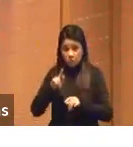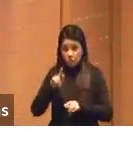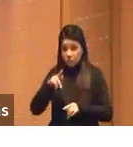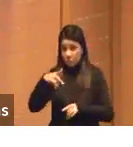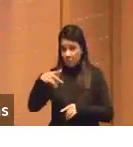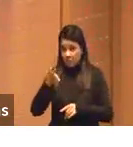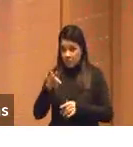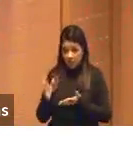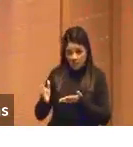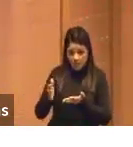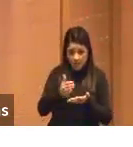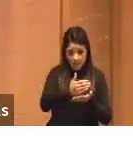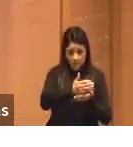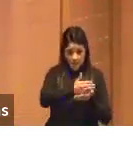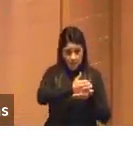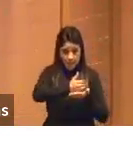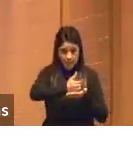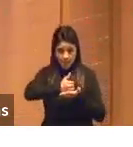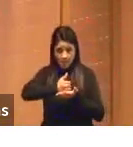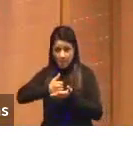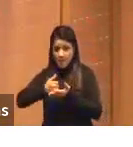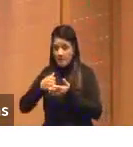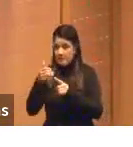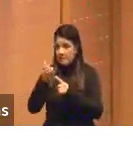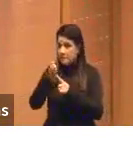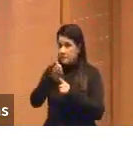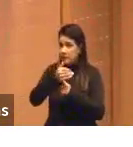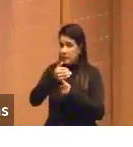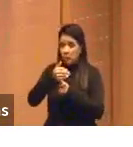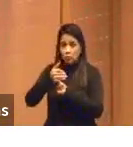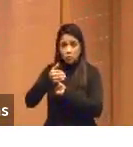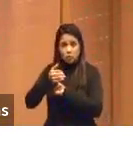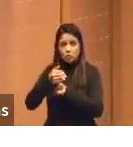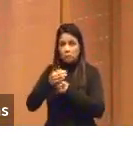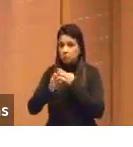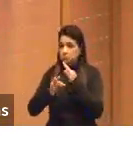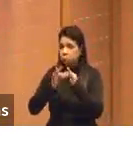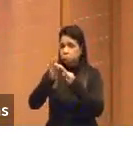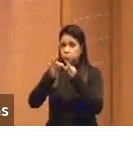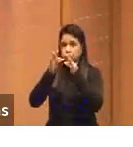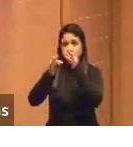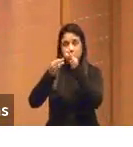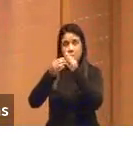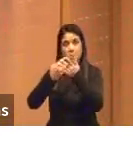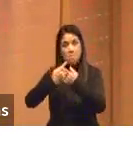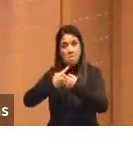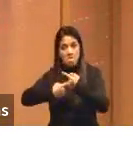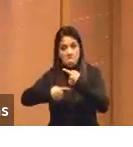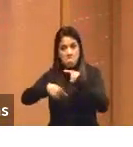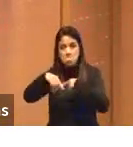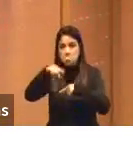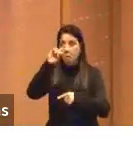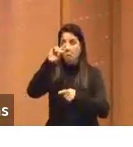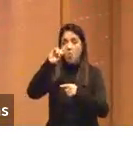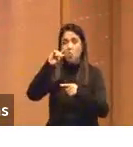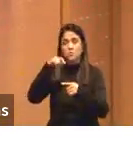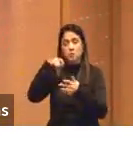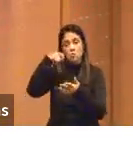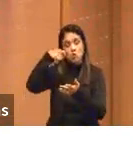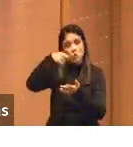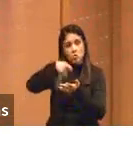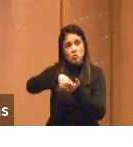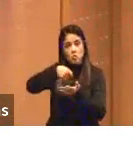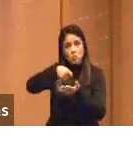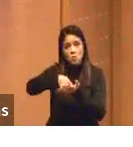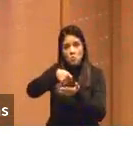uma tecnologia assim. E aí, quando ele começou a cobrar por uma tecnologia de ponto, uma